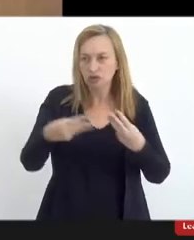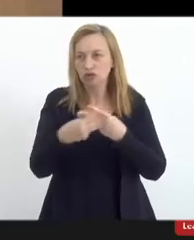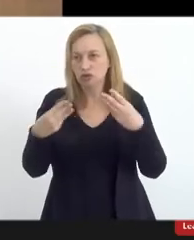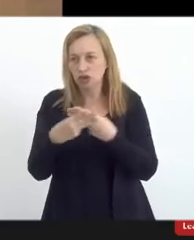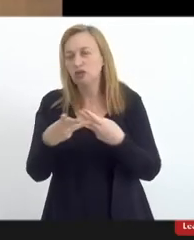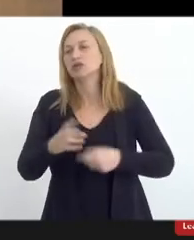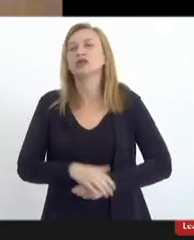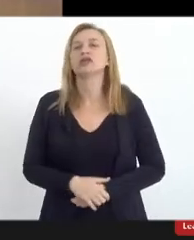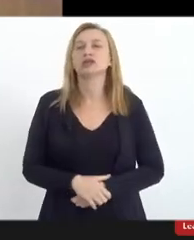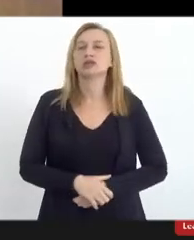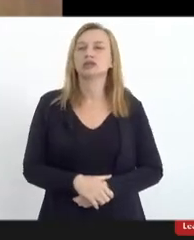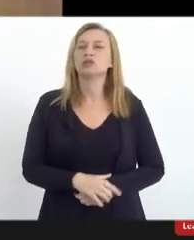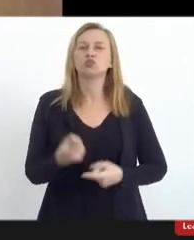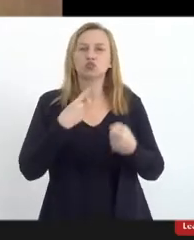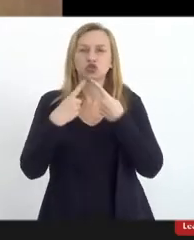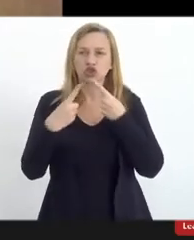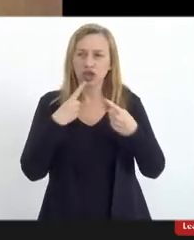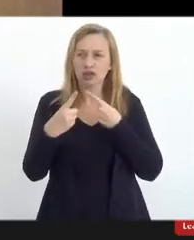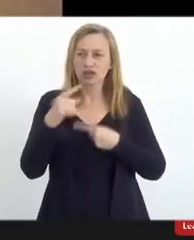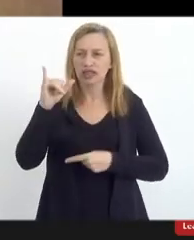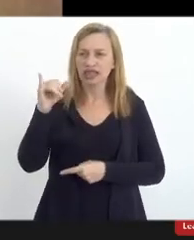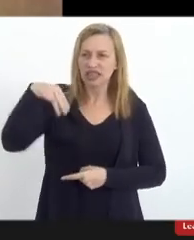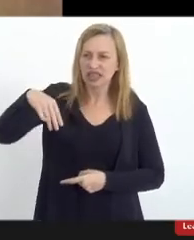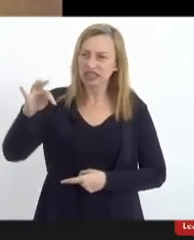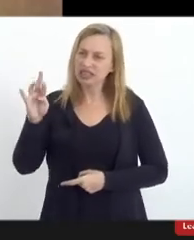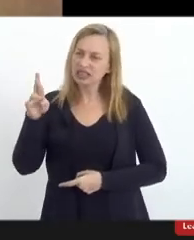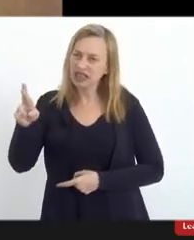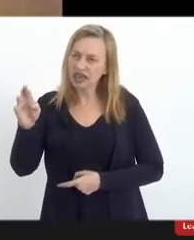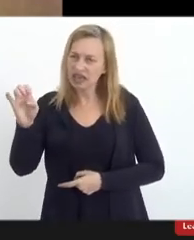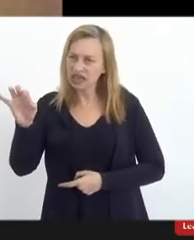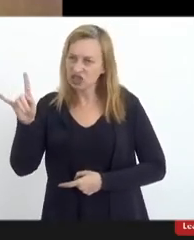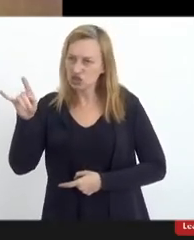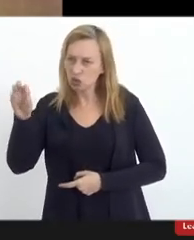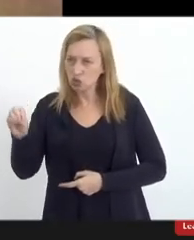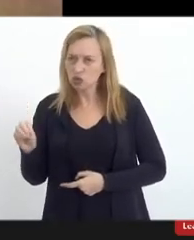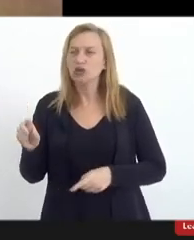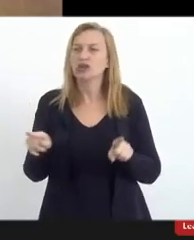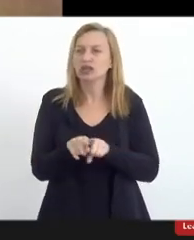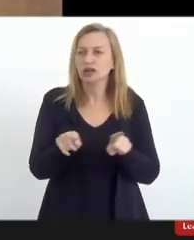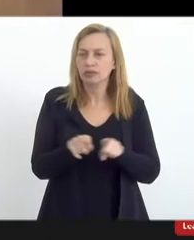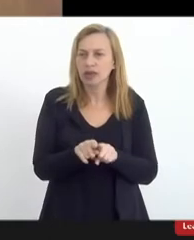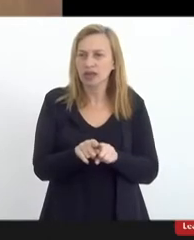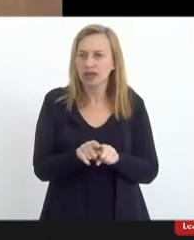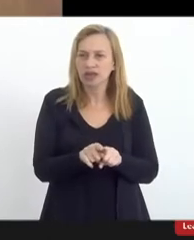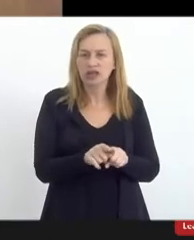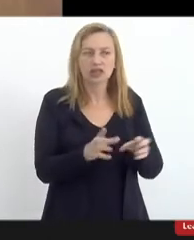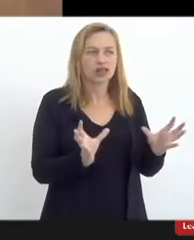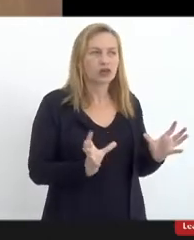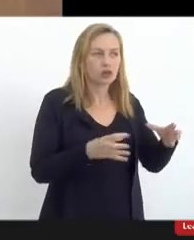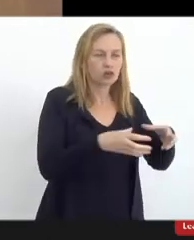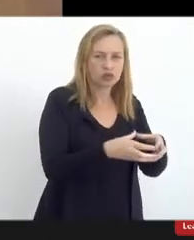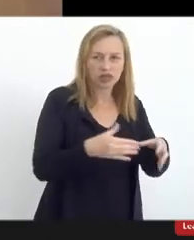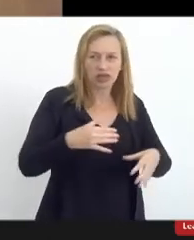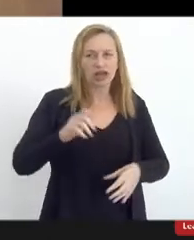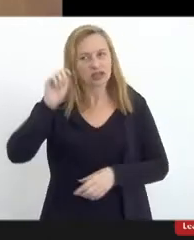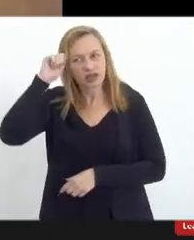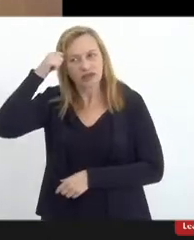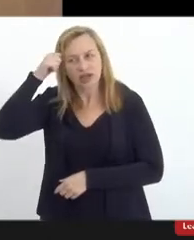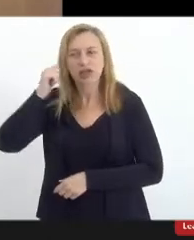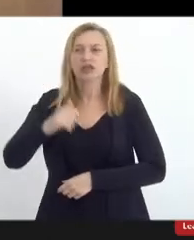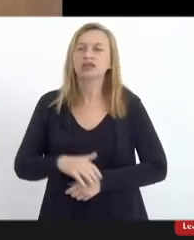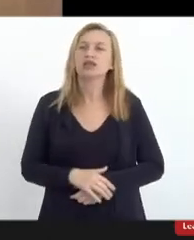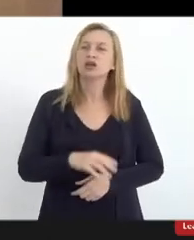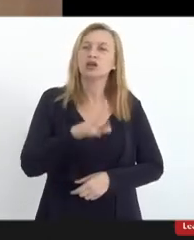é o diálogo interreligioso, com a comunidade também das religiões de matriz africanas, tanto